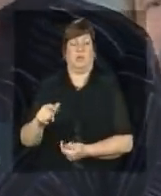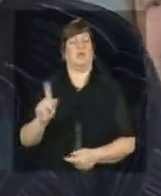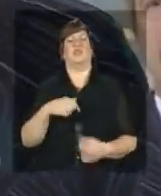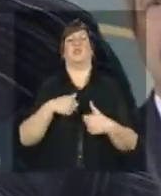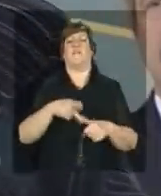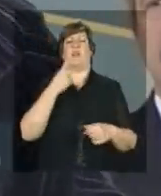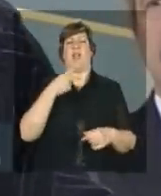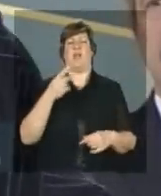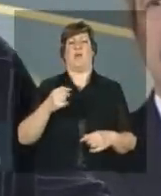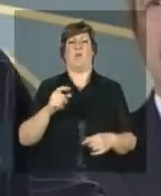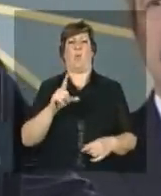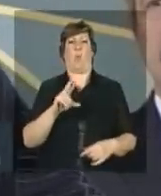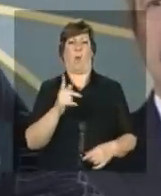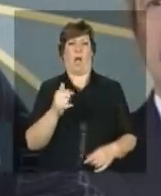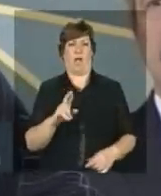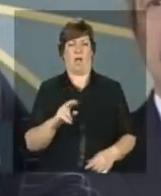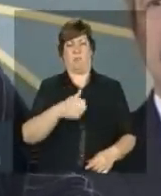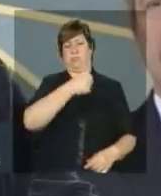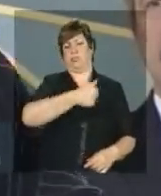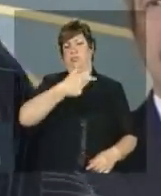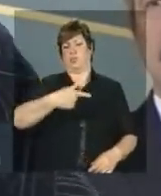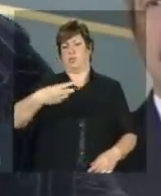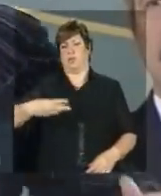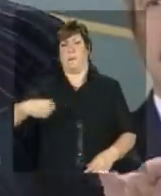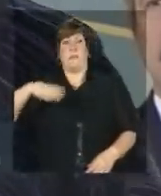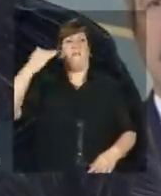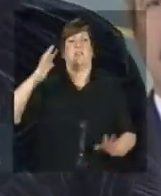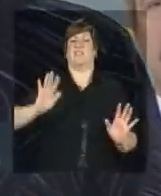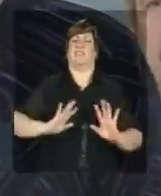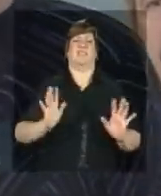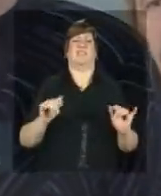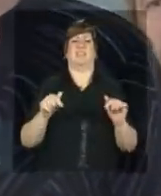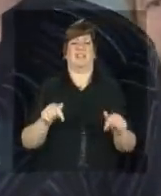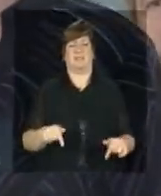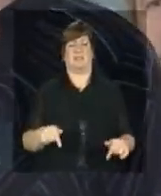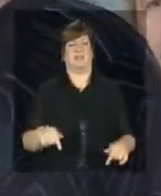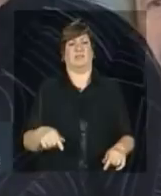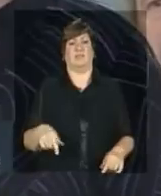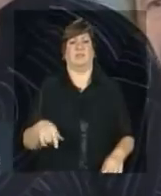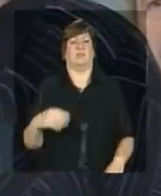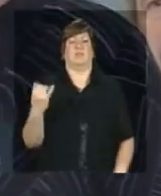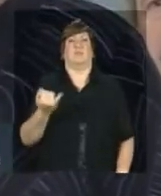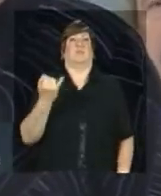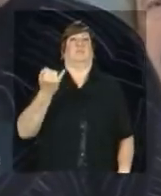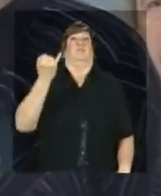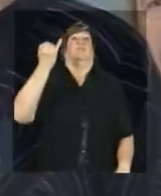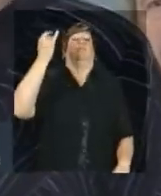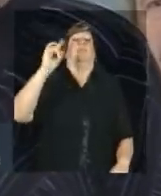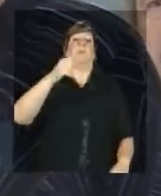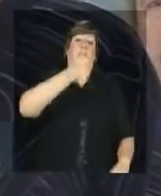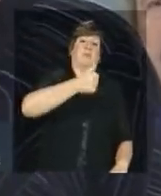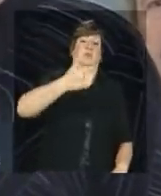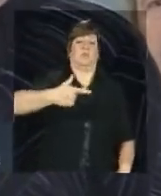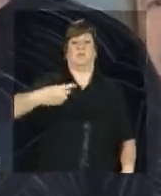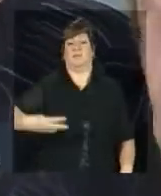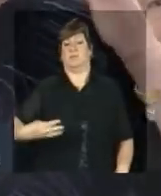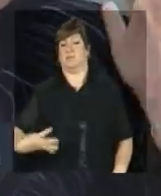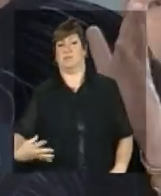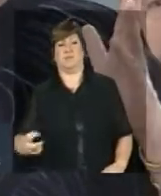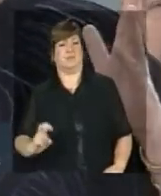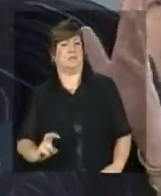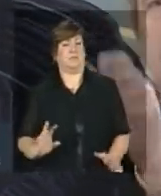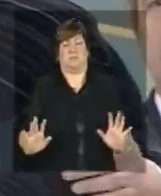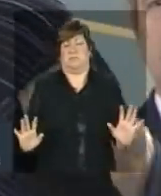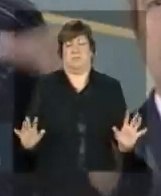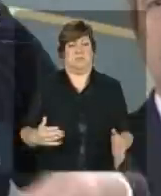eu acho lugar na escala interessante mas não resolve muita coisa lugar na escala se é primeiro segundo terceiro ou quarto